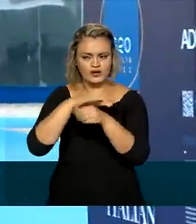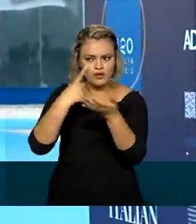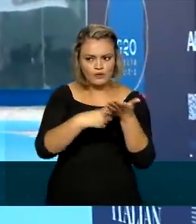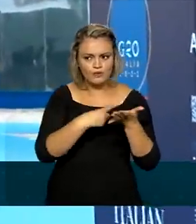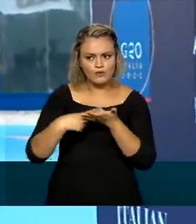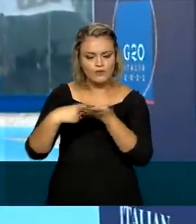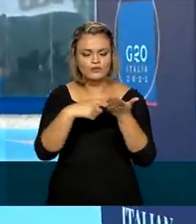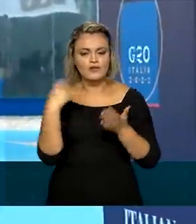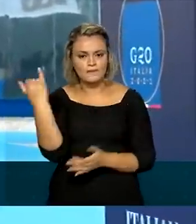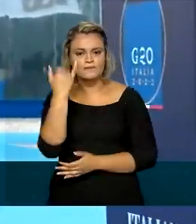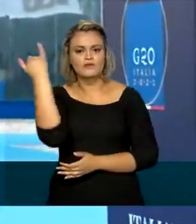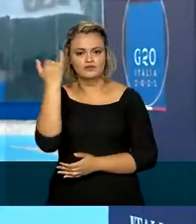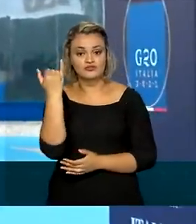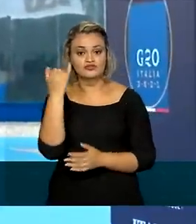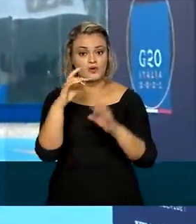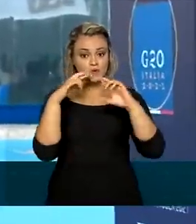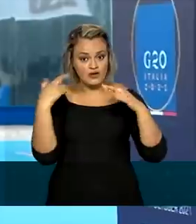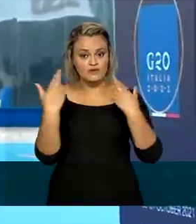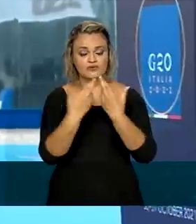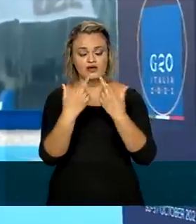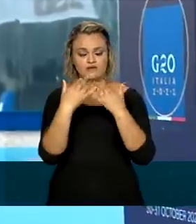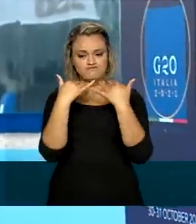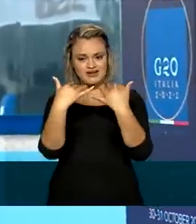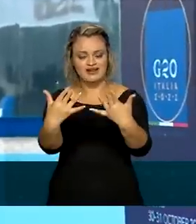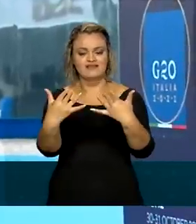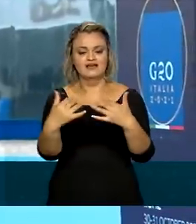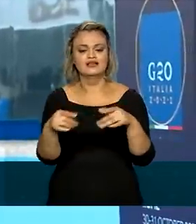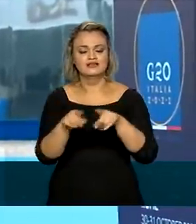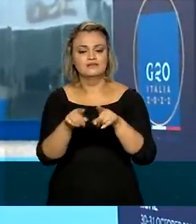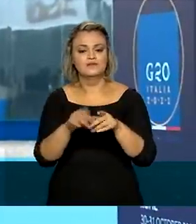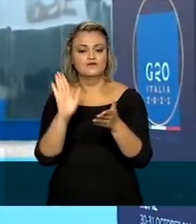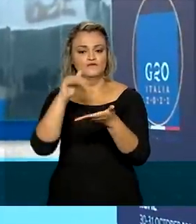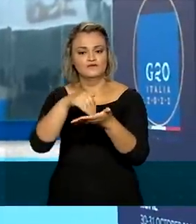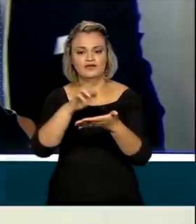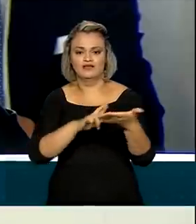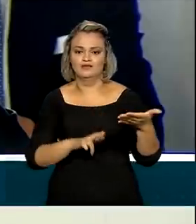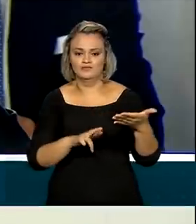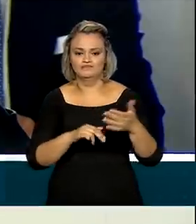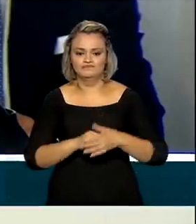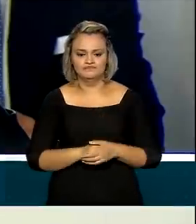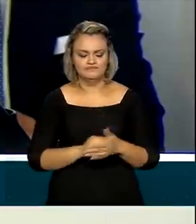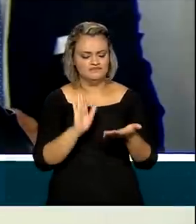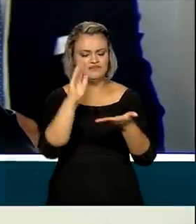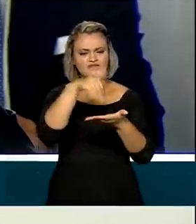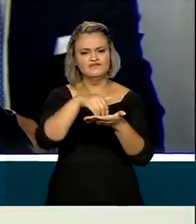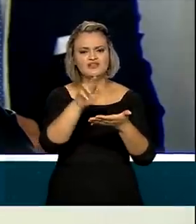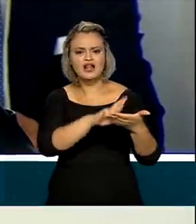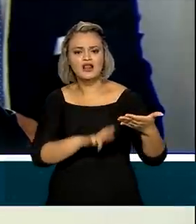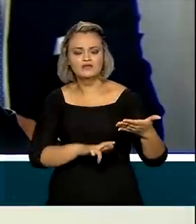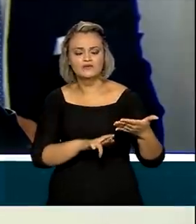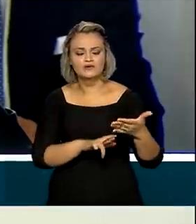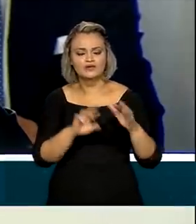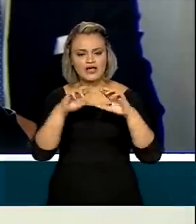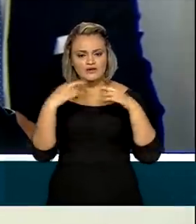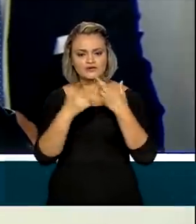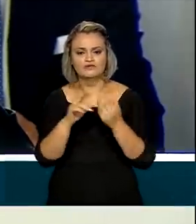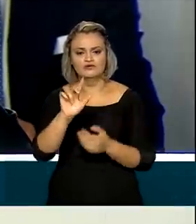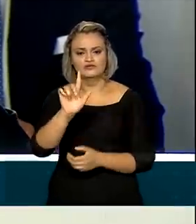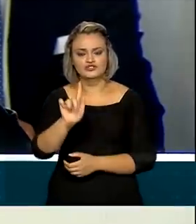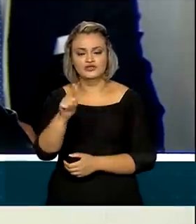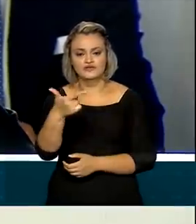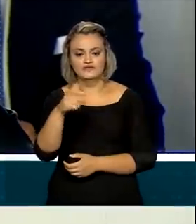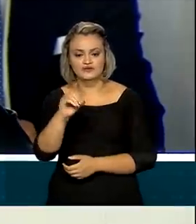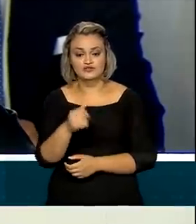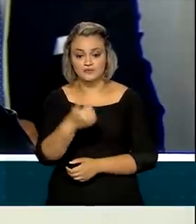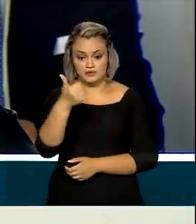importantes quanto as reuniões, as plenárias e o relatório final. O relatório final da reunião do G20, apresentado pelo